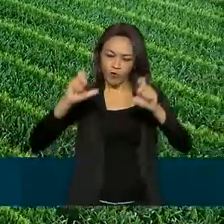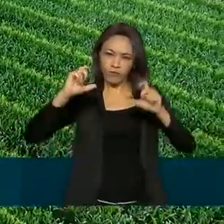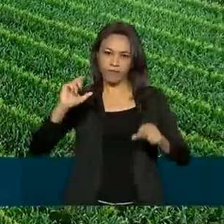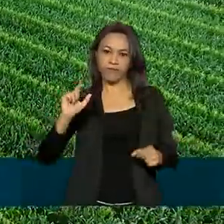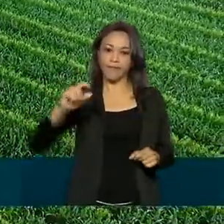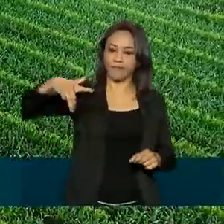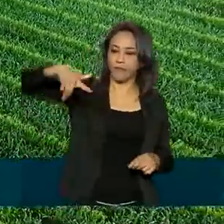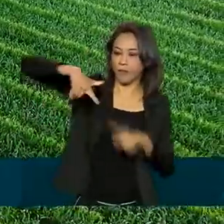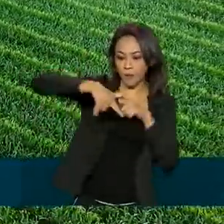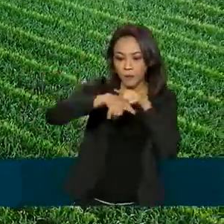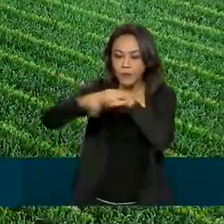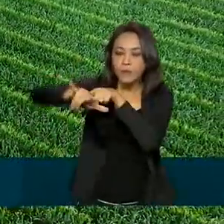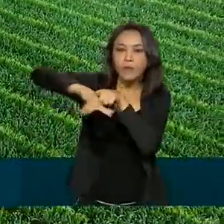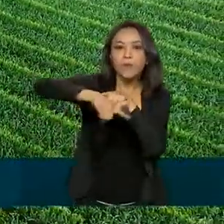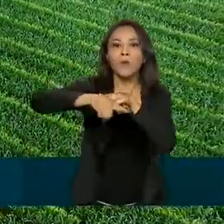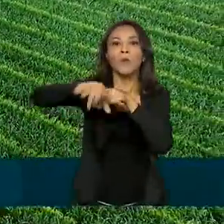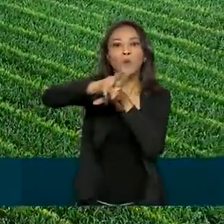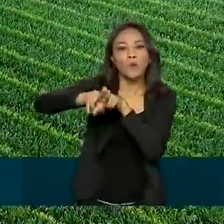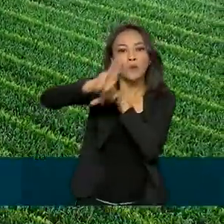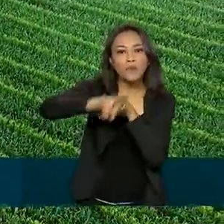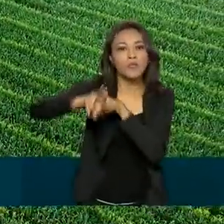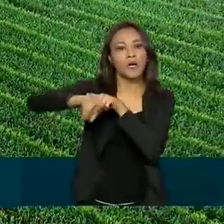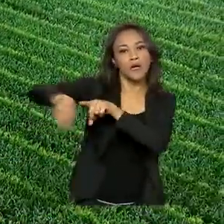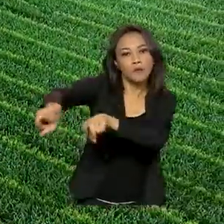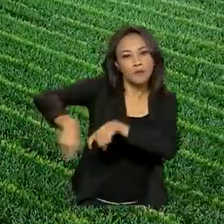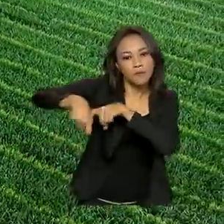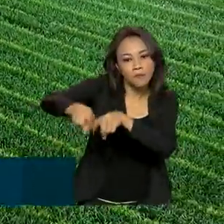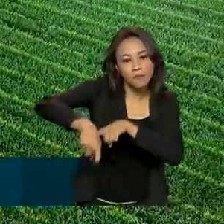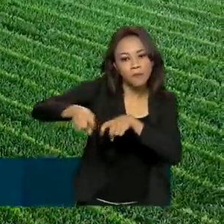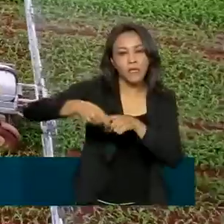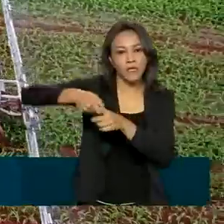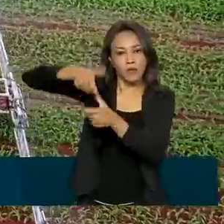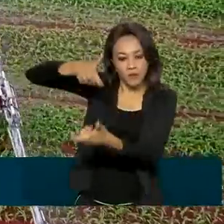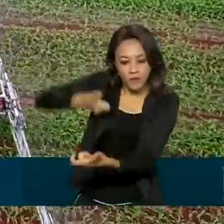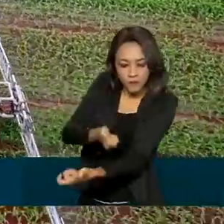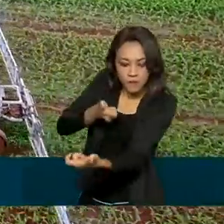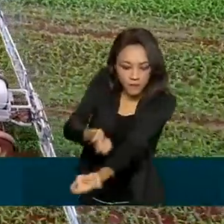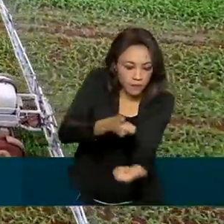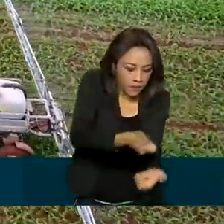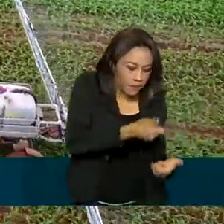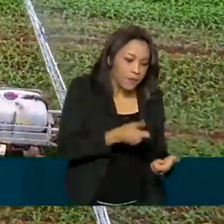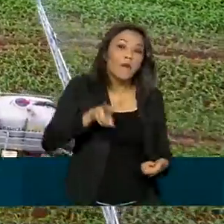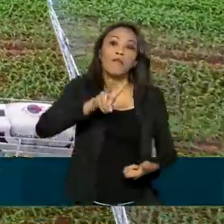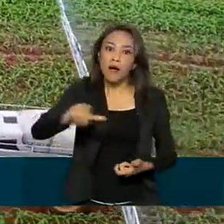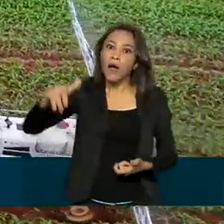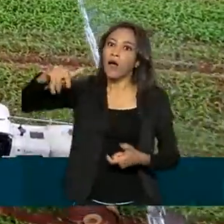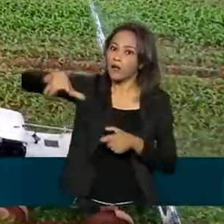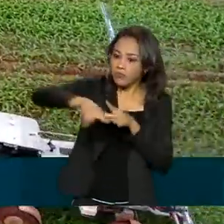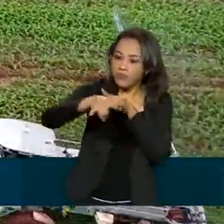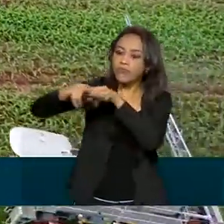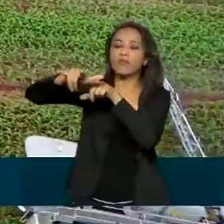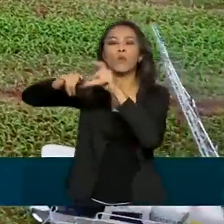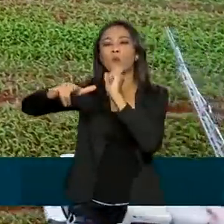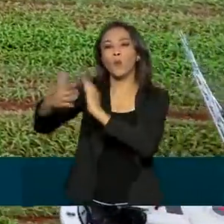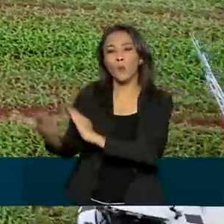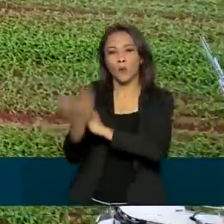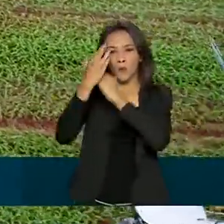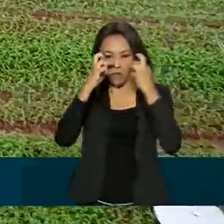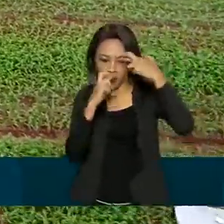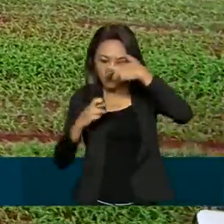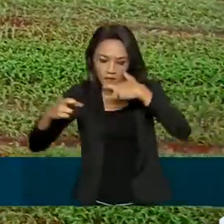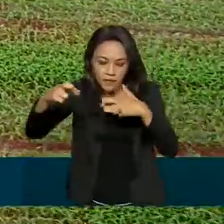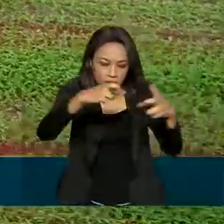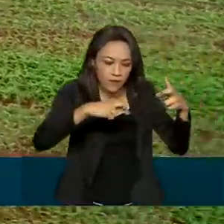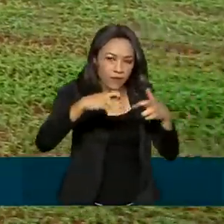já utilizados na agricultura para aplicação de defensivos e fertilizantes, também vão ajudar nas operações de fiscalização da